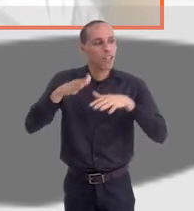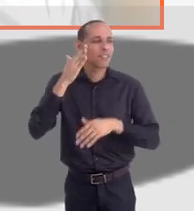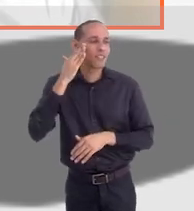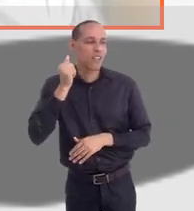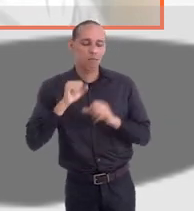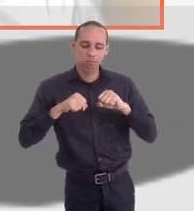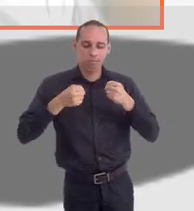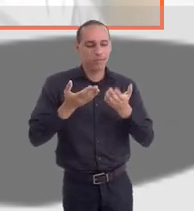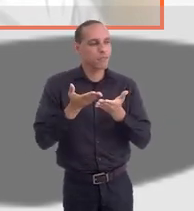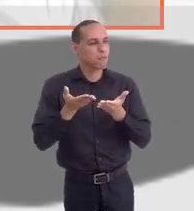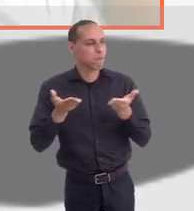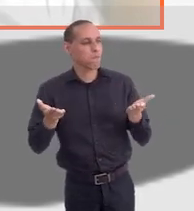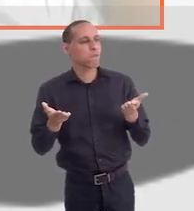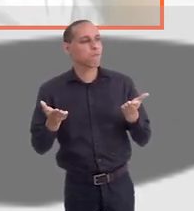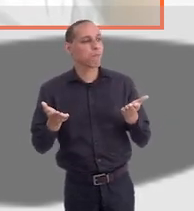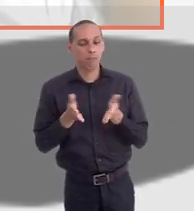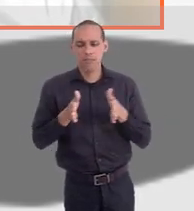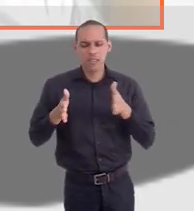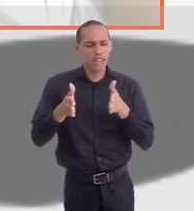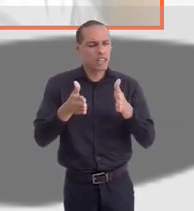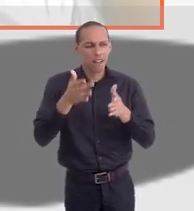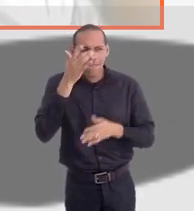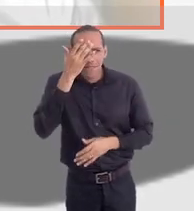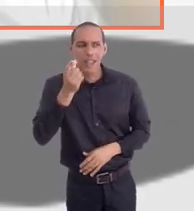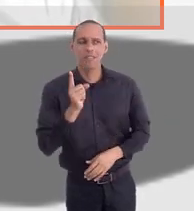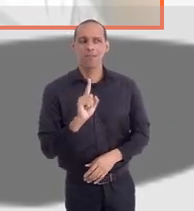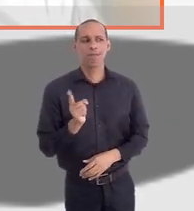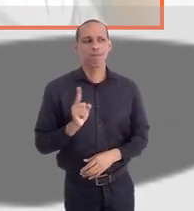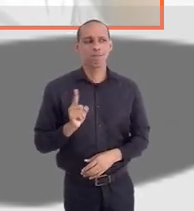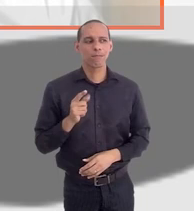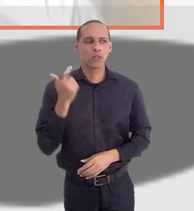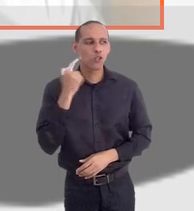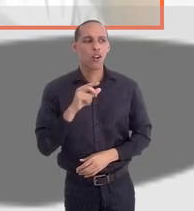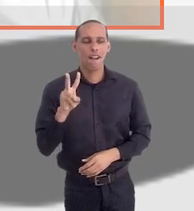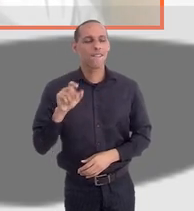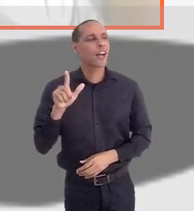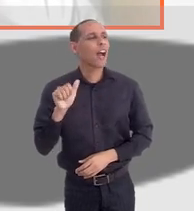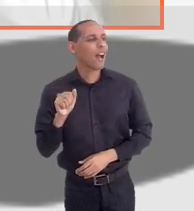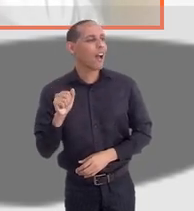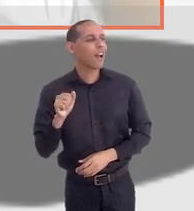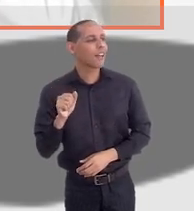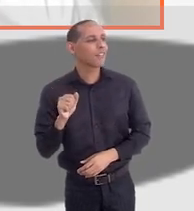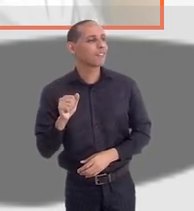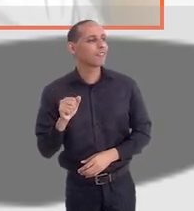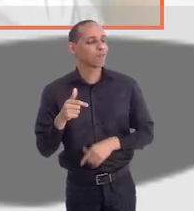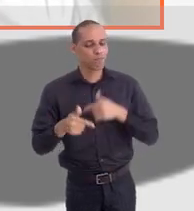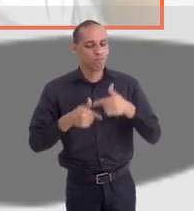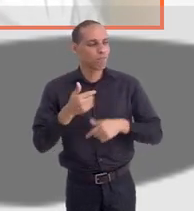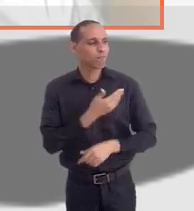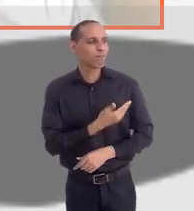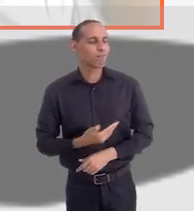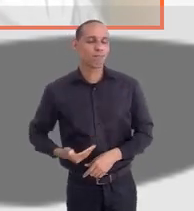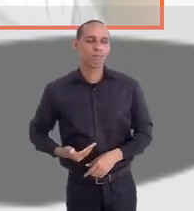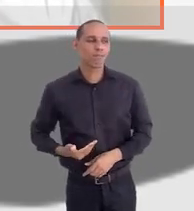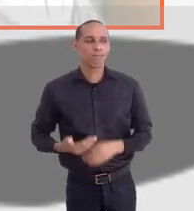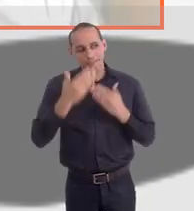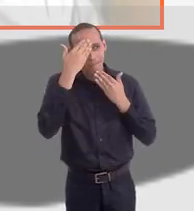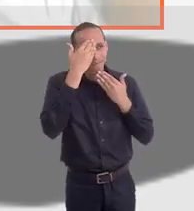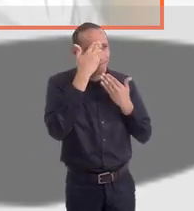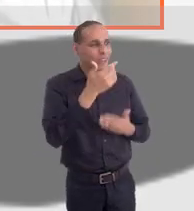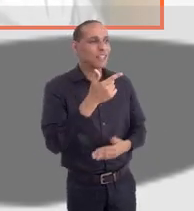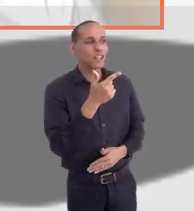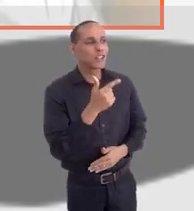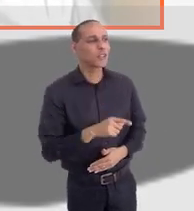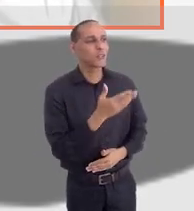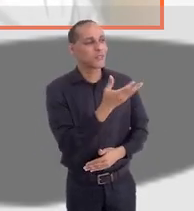de todo esforço, de todo esse caminho que a gente sabe que não é nada fácil para conquistar uma vaga no serviço público. Queria agradecer mais uma